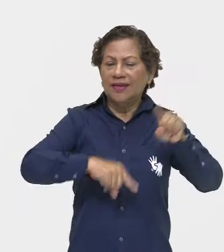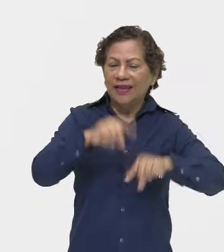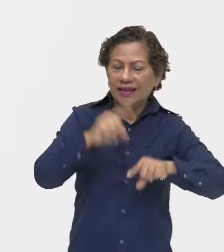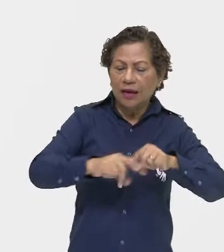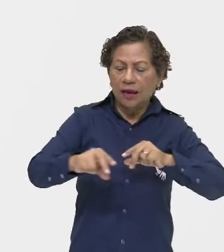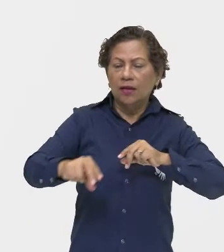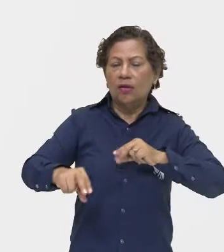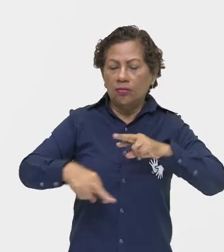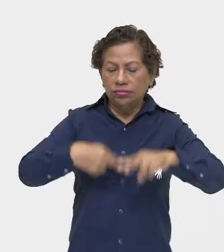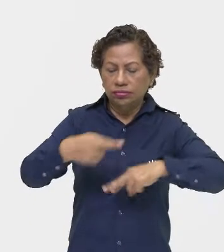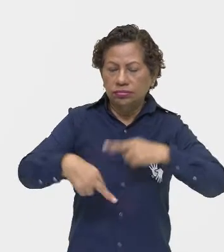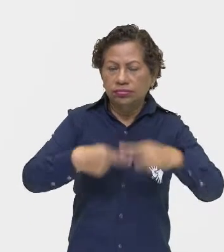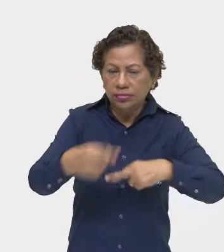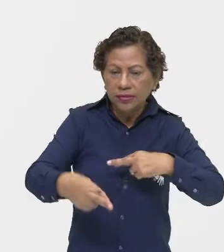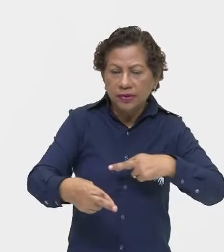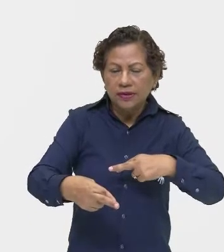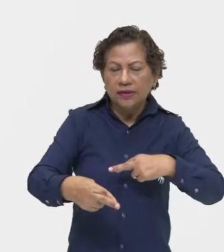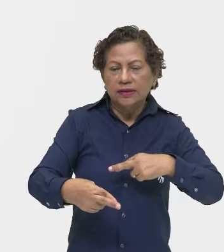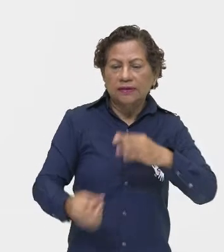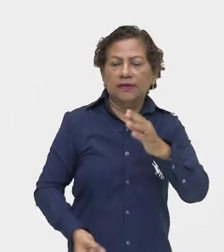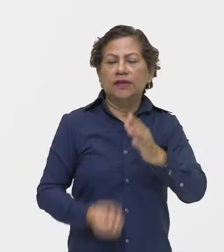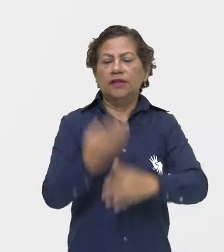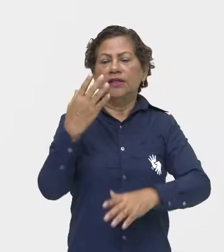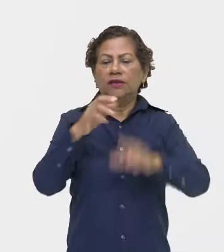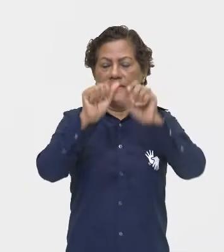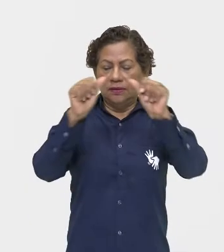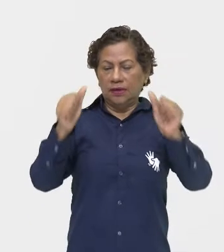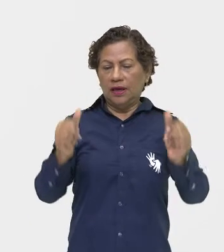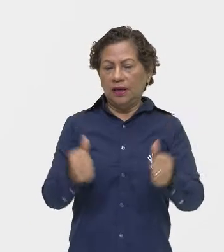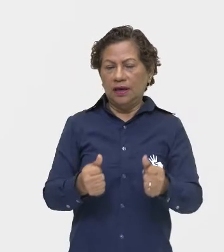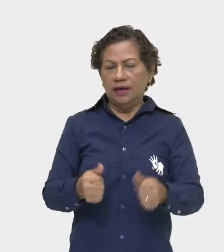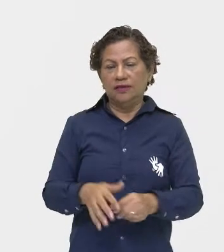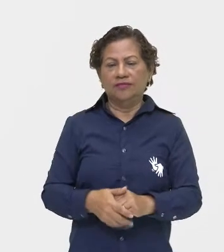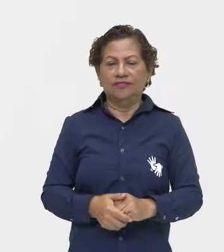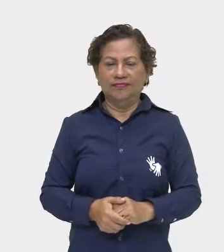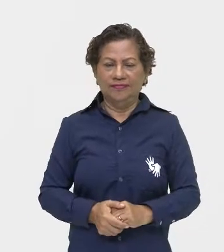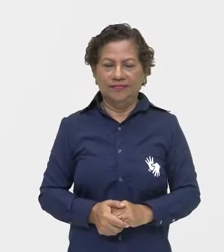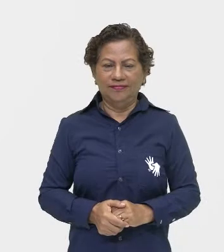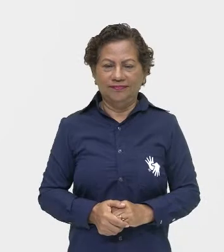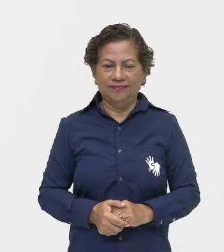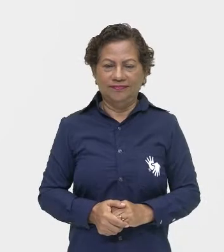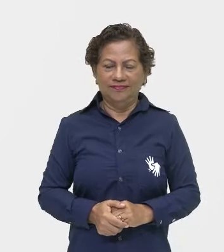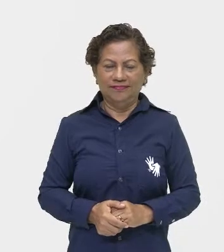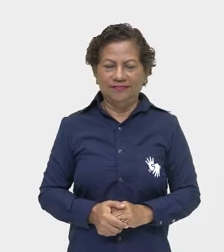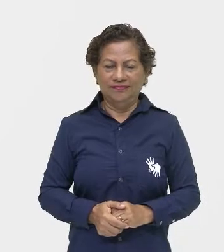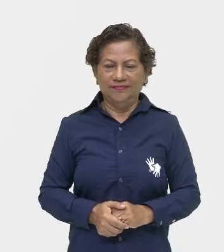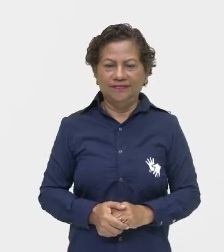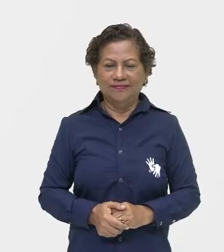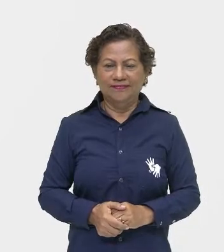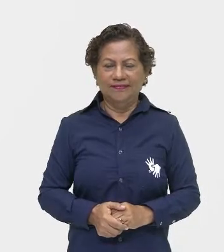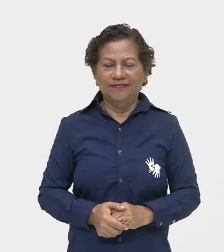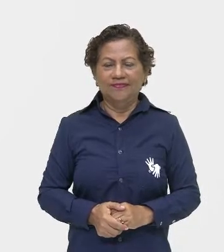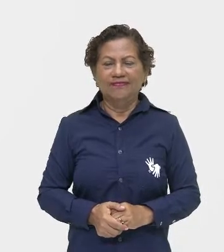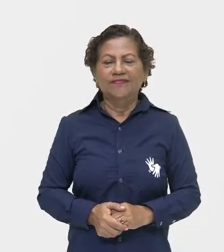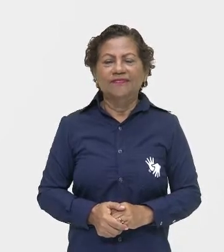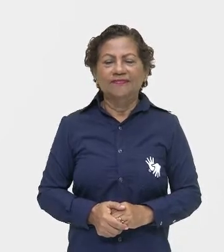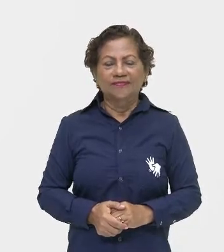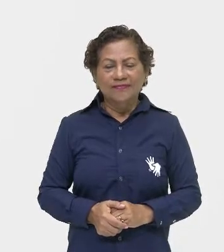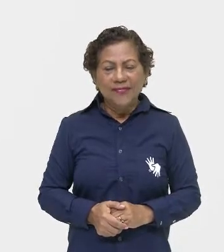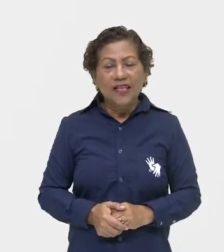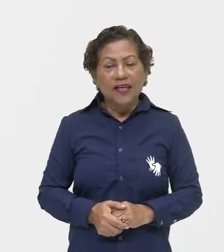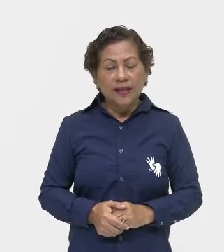são retirados do seu contexto original e elevados à condição da obra de arte, ao ganhar uma